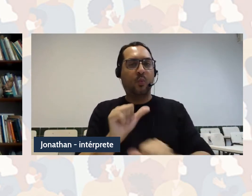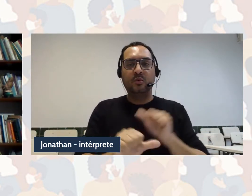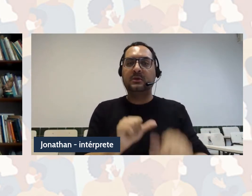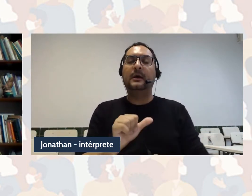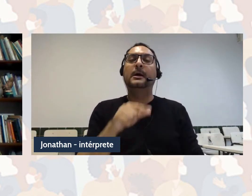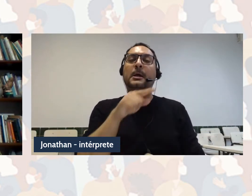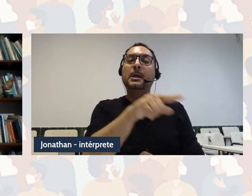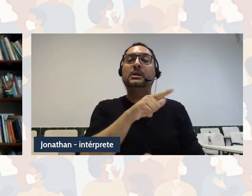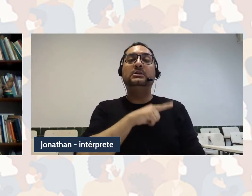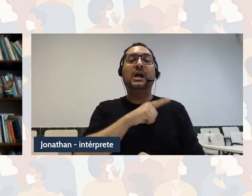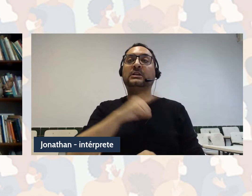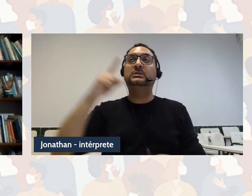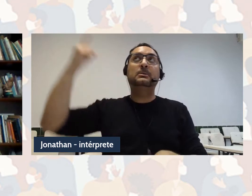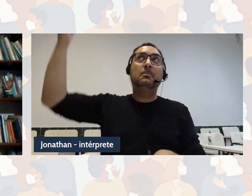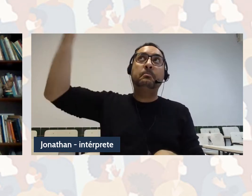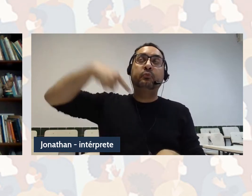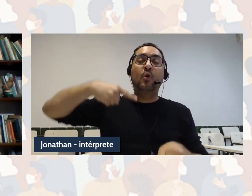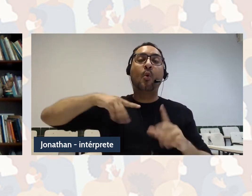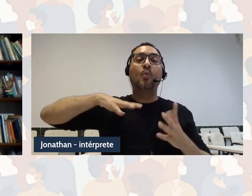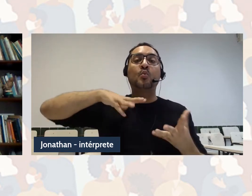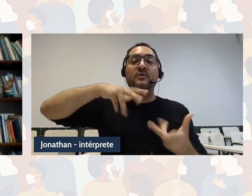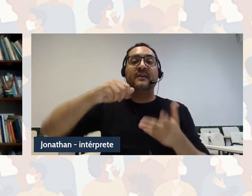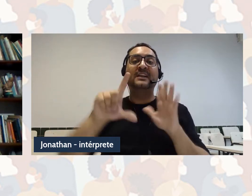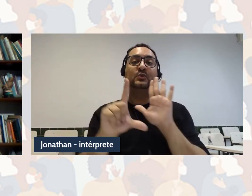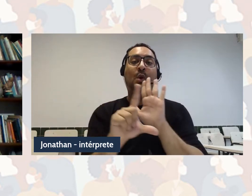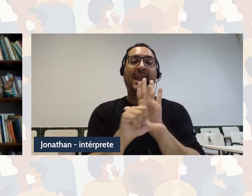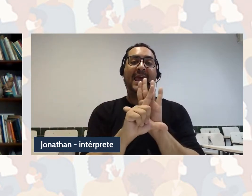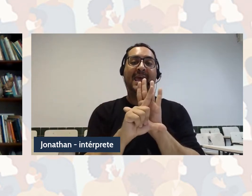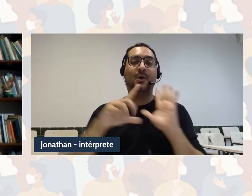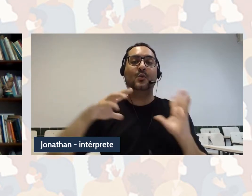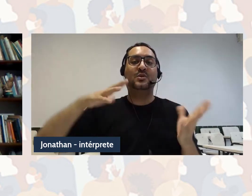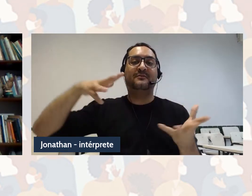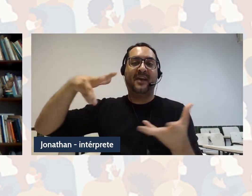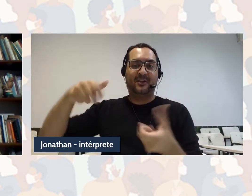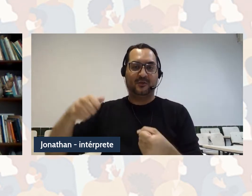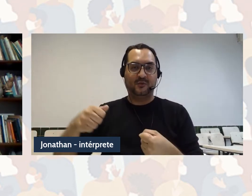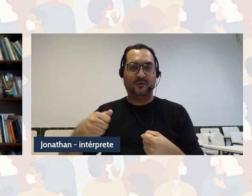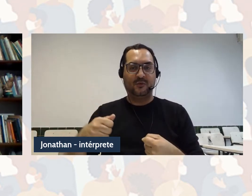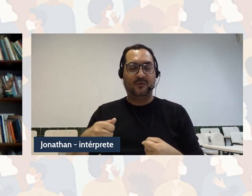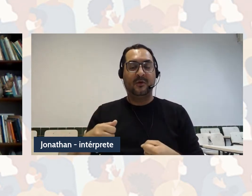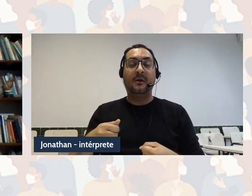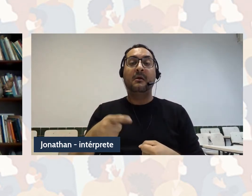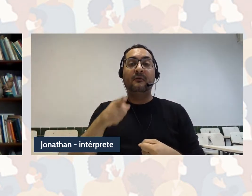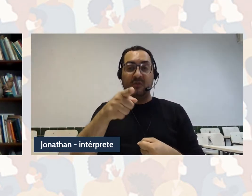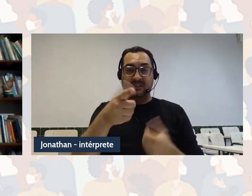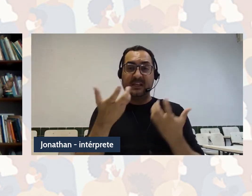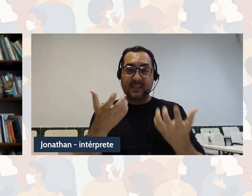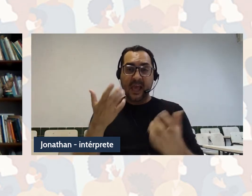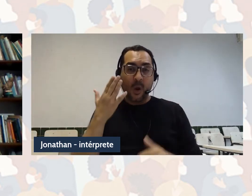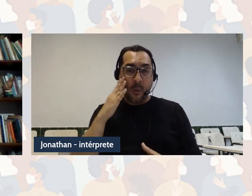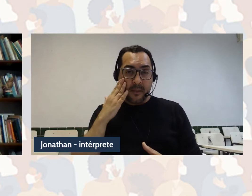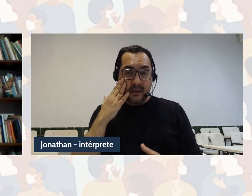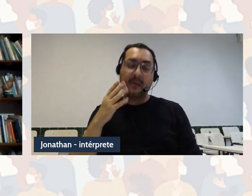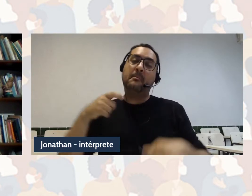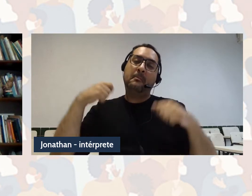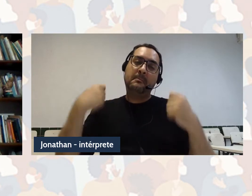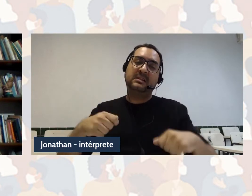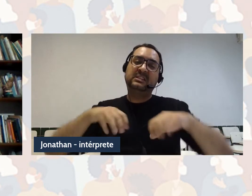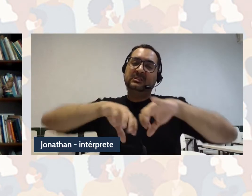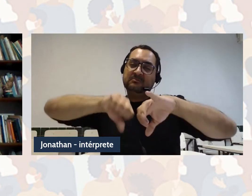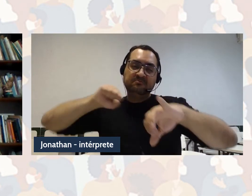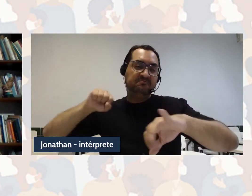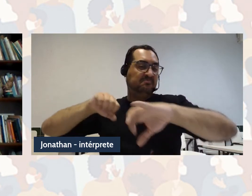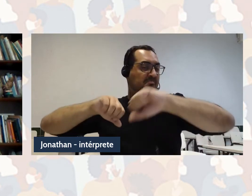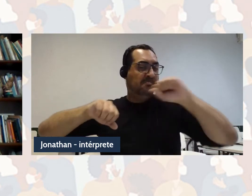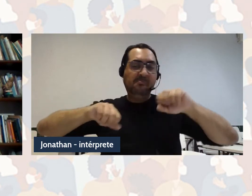leis universais e intemporais. Para compreender tudo, basta dissecar tudo, desmontar